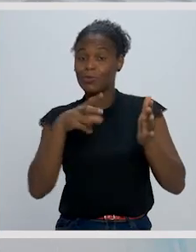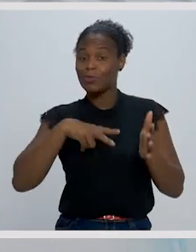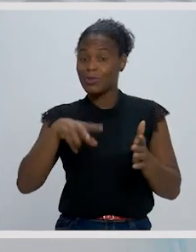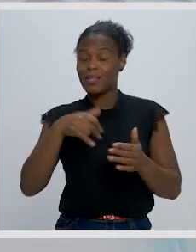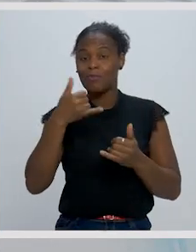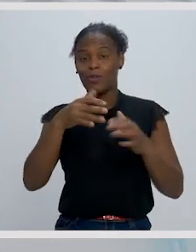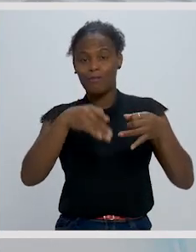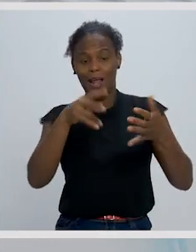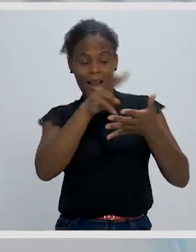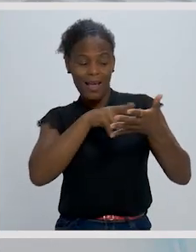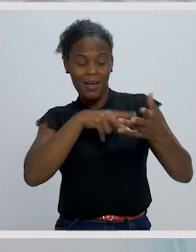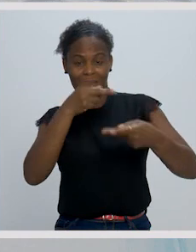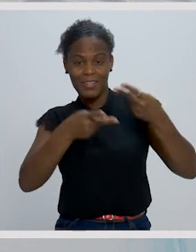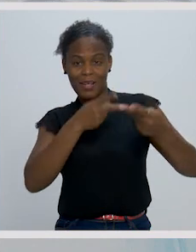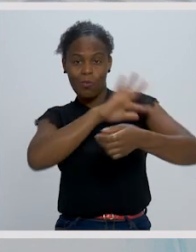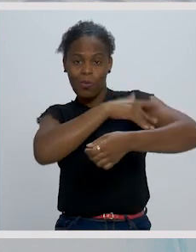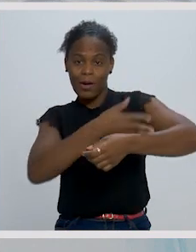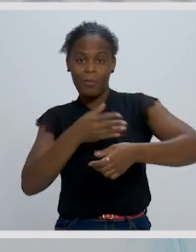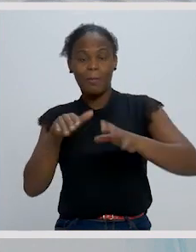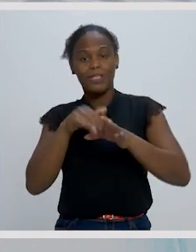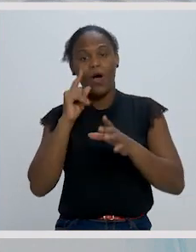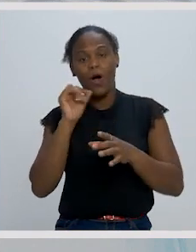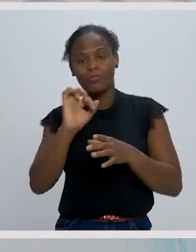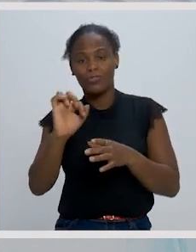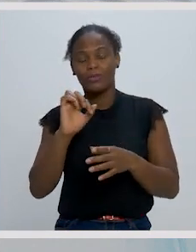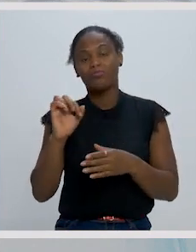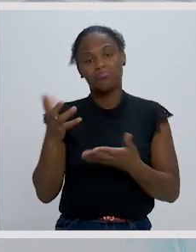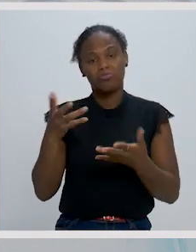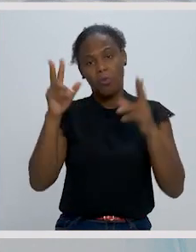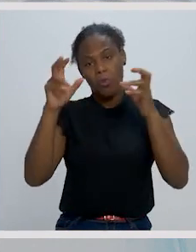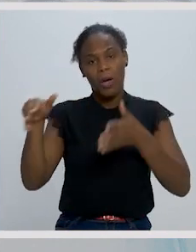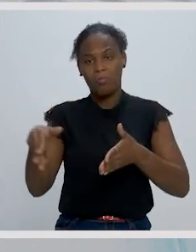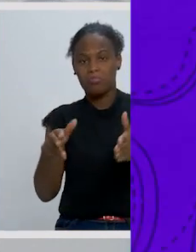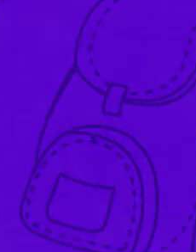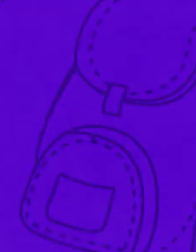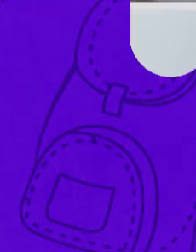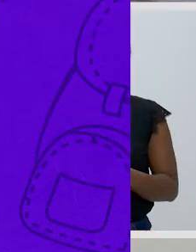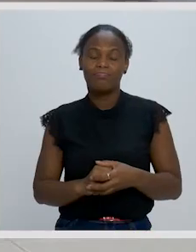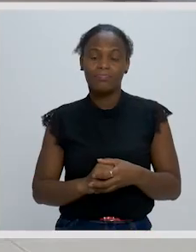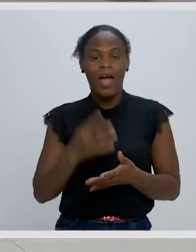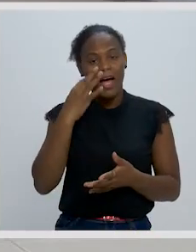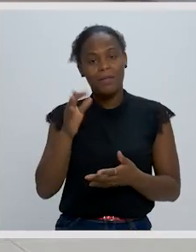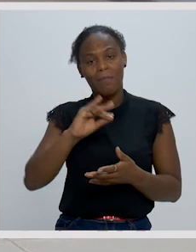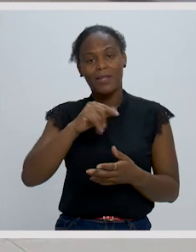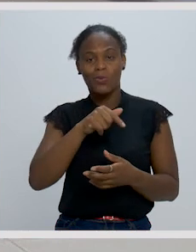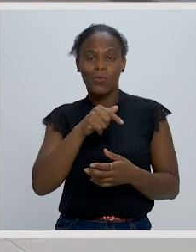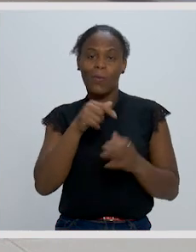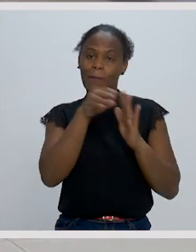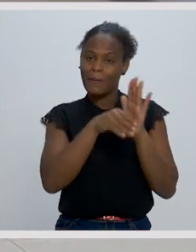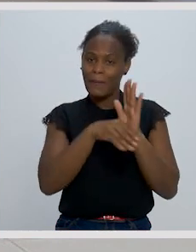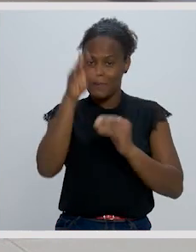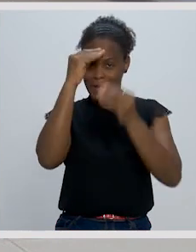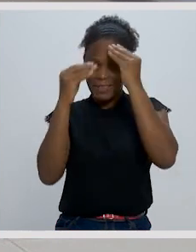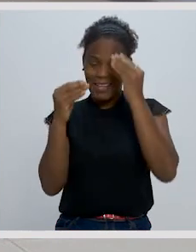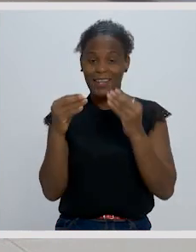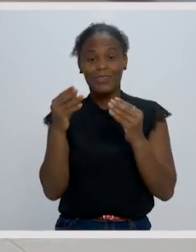Por fim, lemos e analisámos o poema de Camilo Peçanha, o poema Caminho. E, assim, foi mais uma